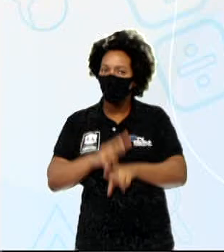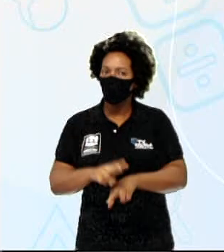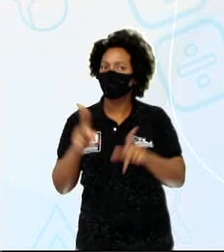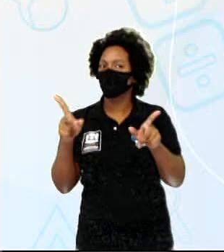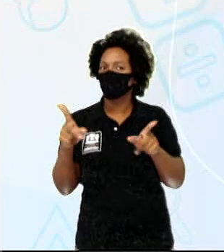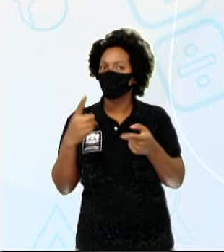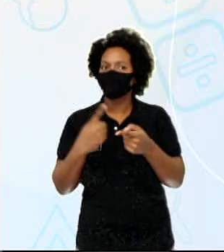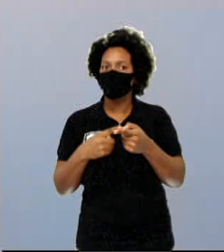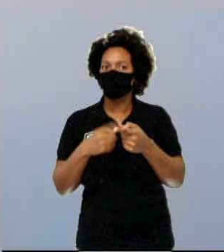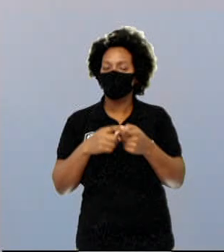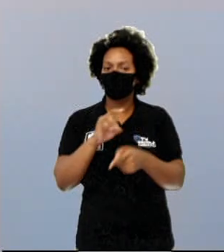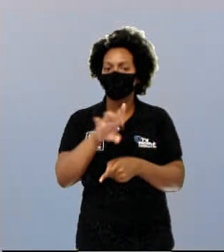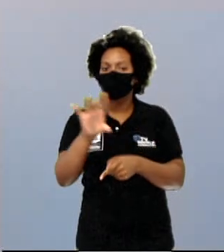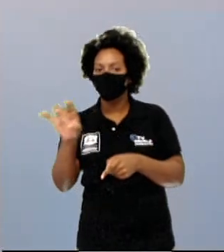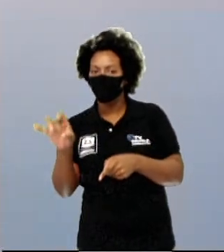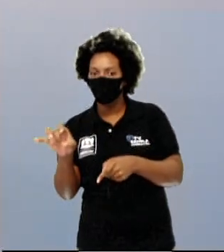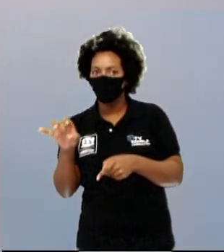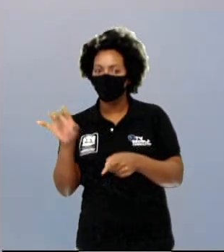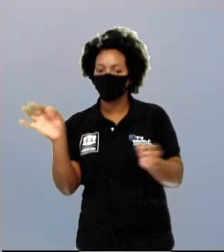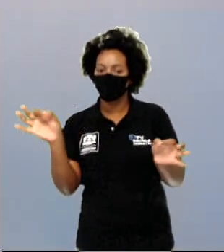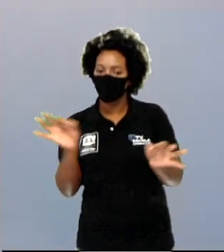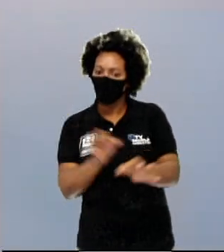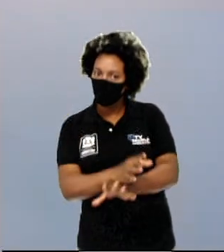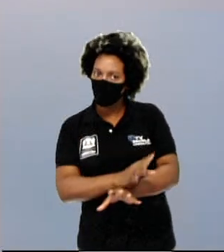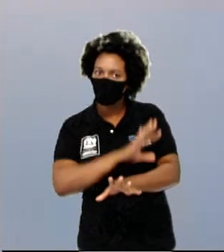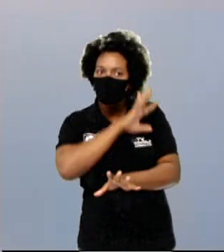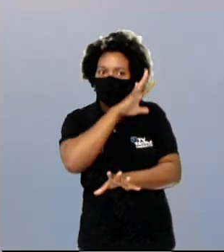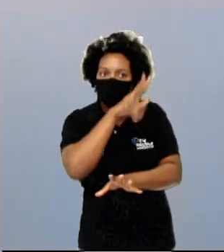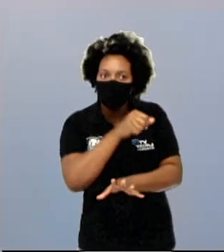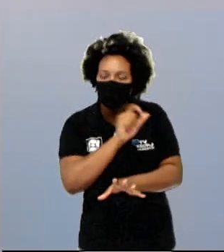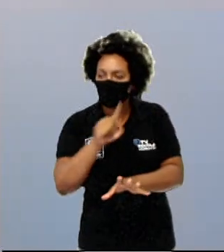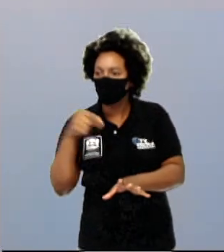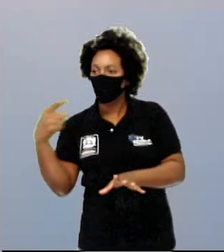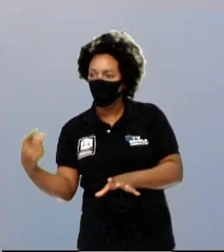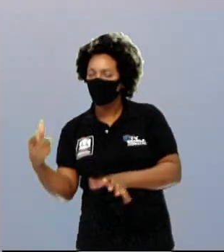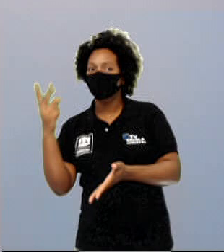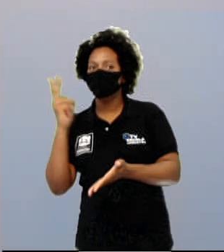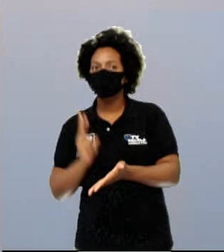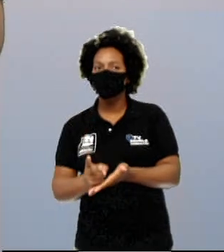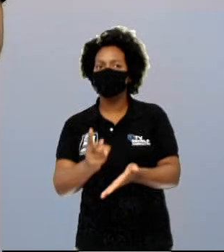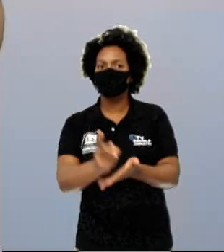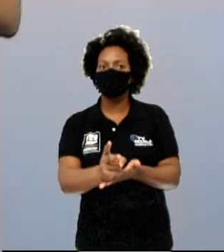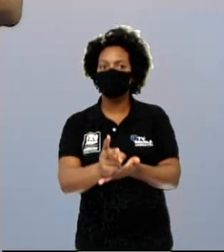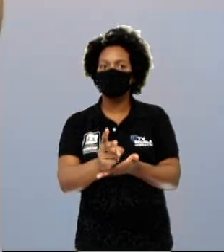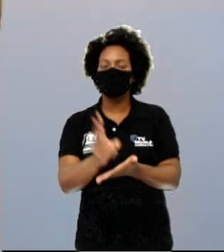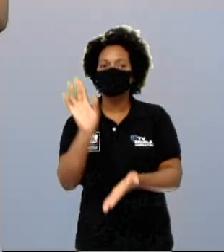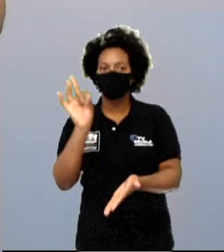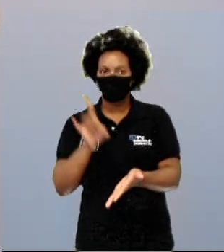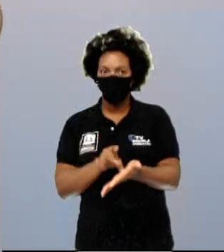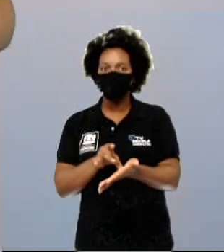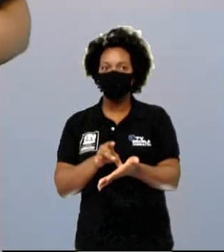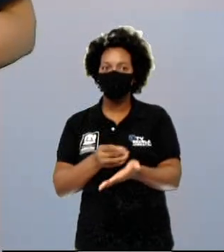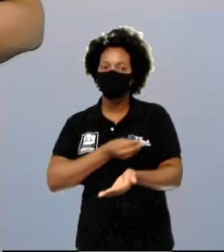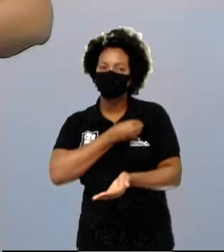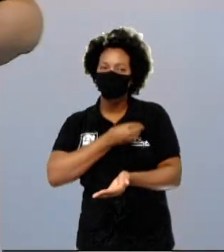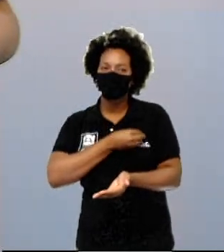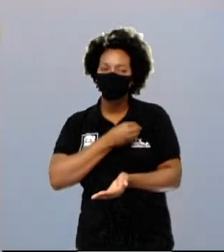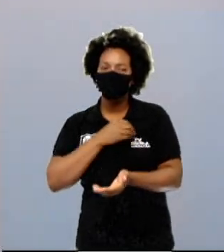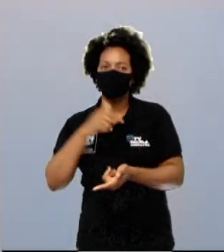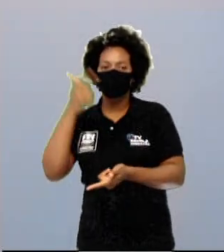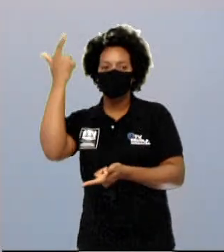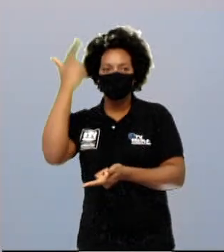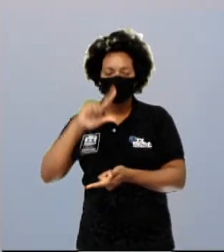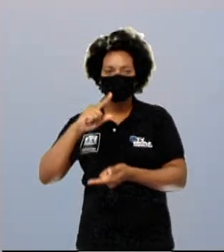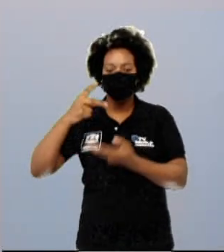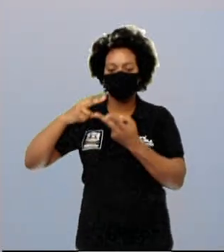alguns seres desaparecem e outros seres continuam a existir e conseguem passar os seus